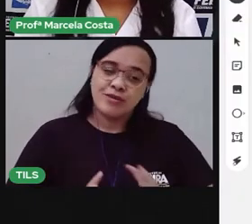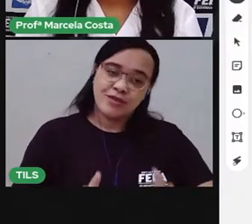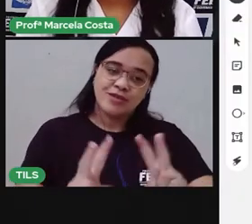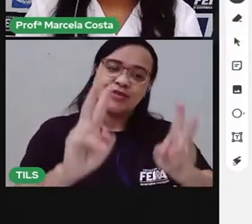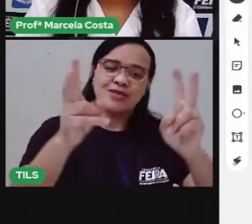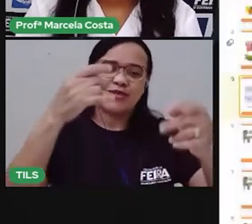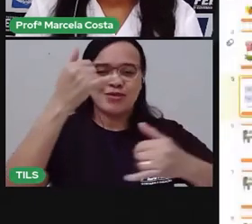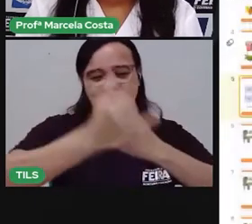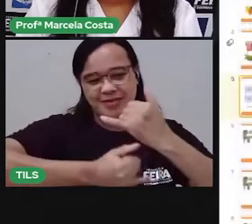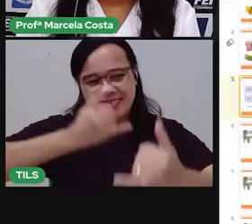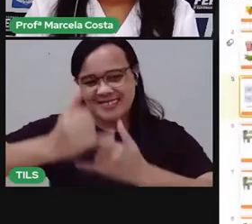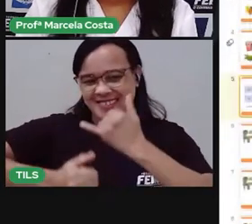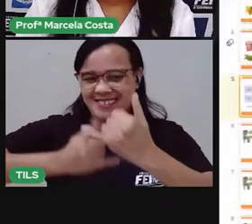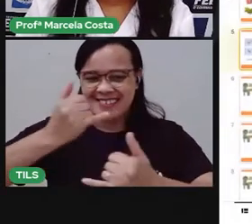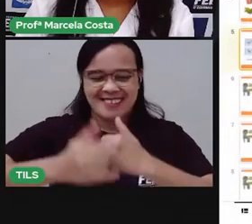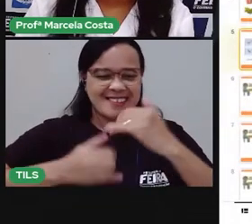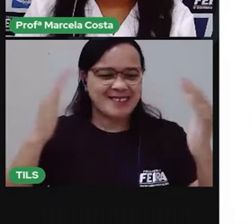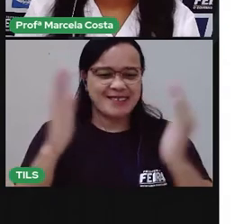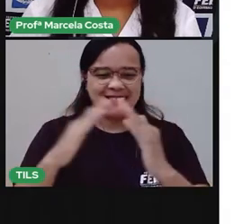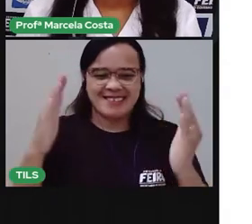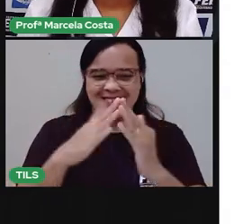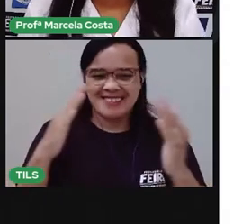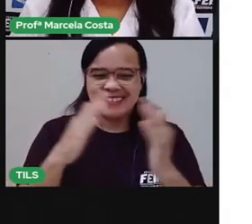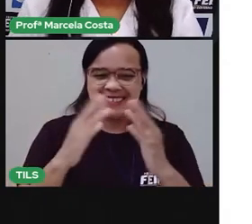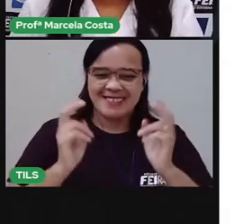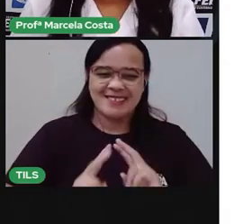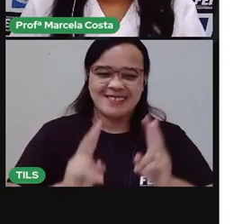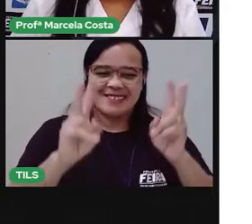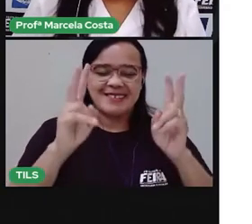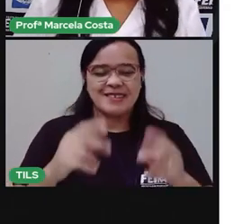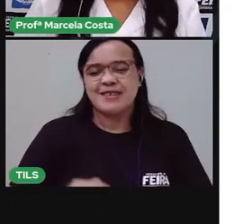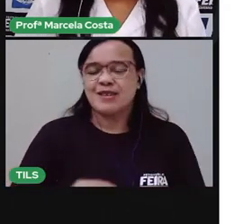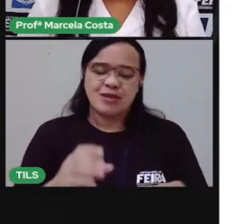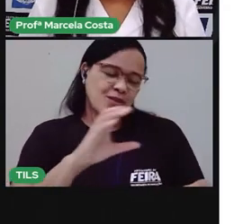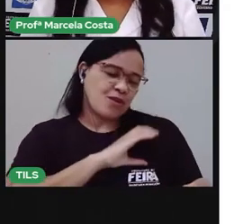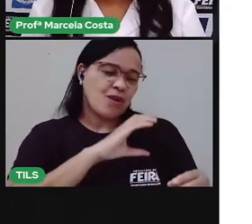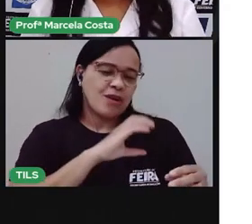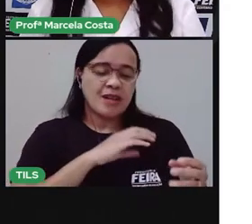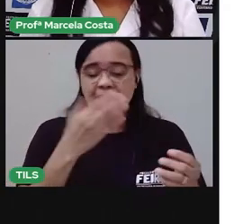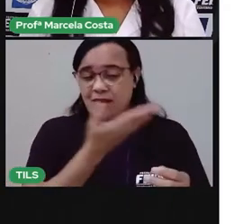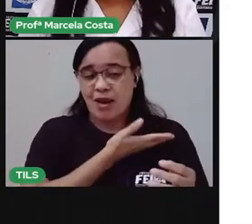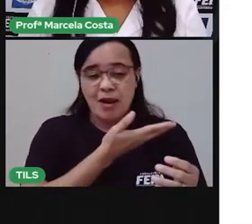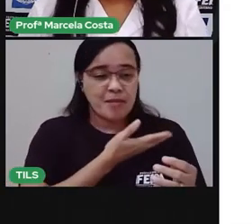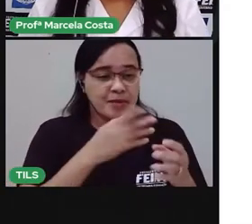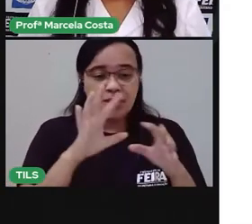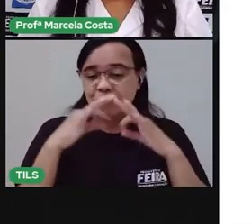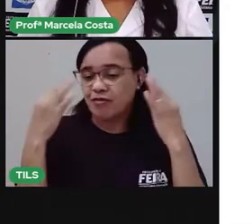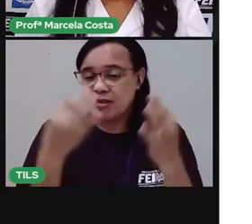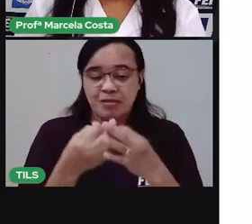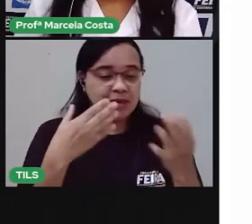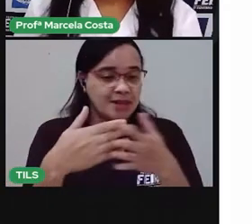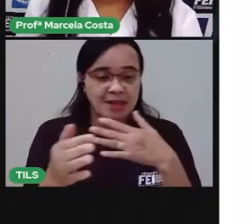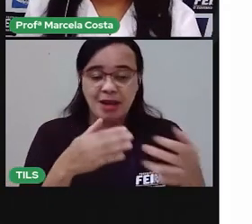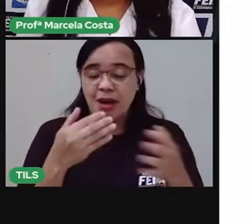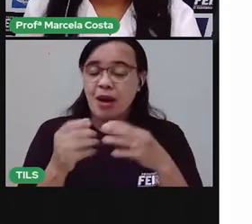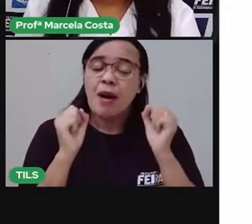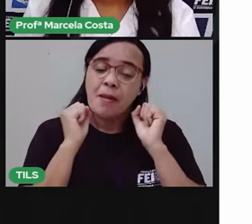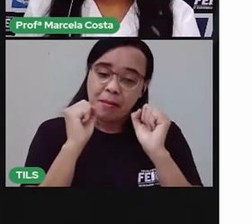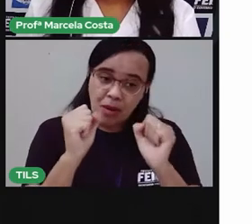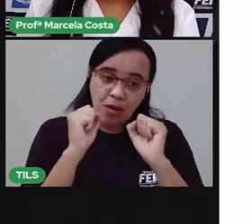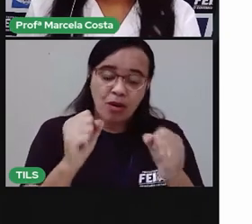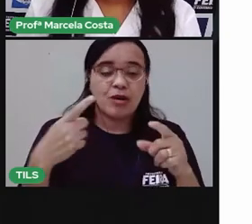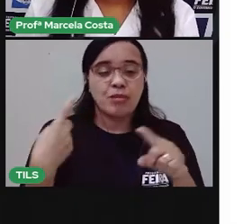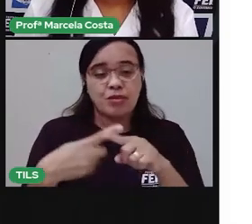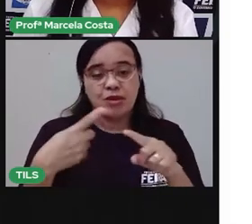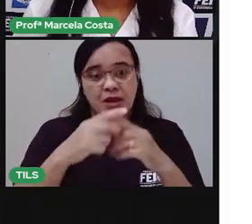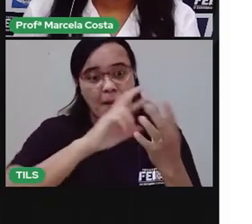divertido aí, na sua casa, com um coleguinha ou com algum familiar. Tá bom? Tem várias palavras